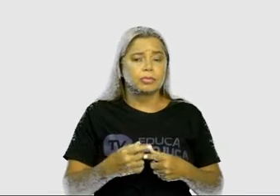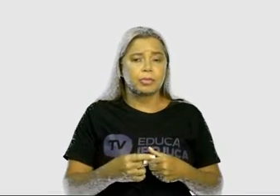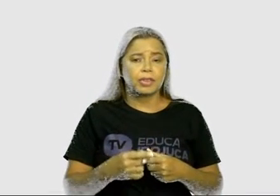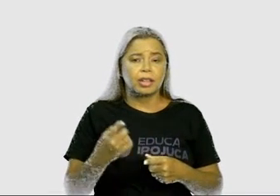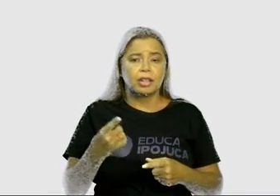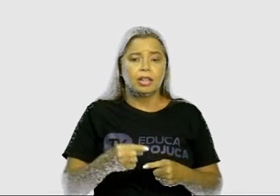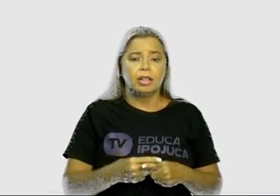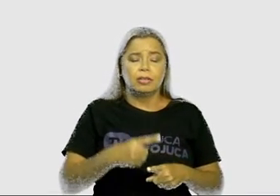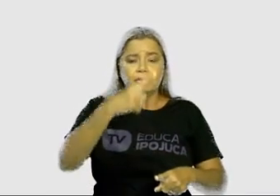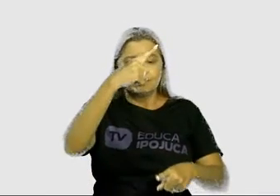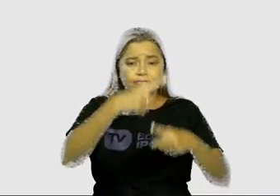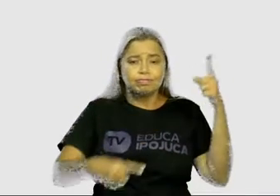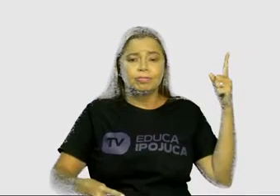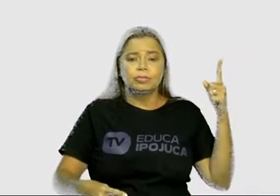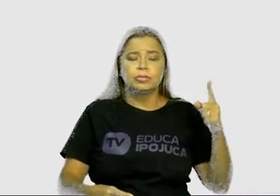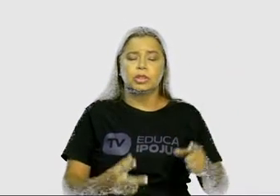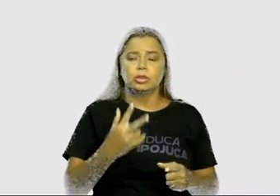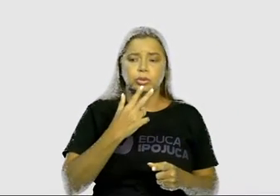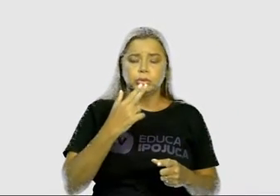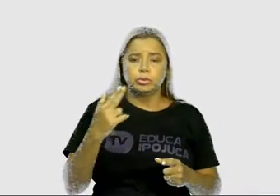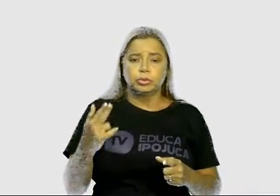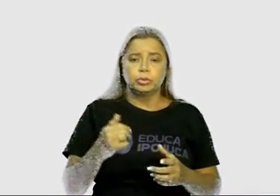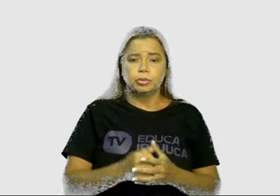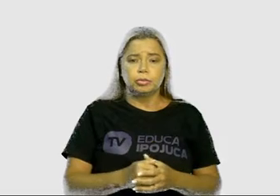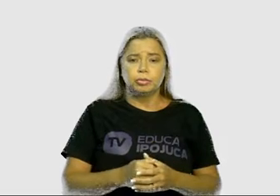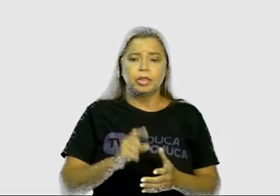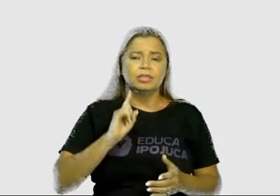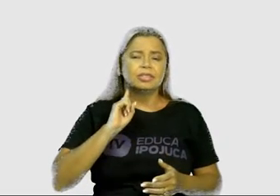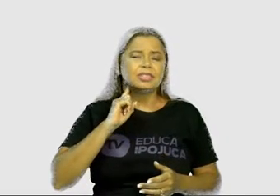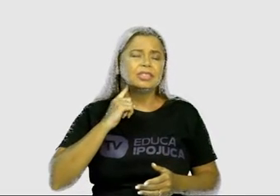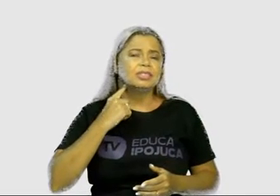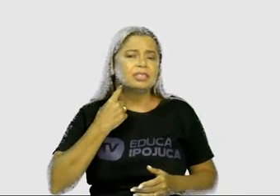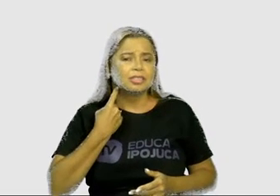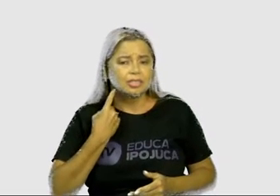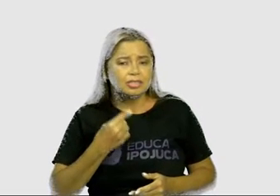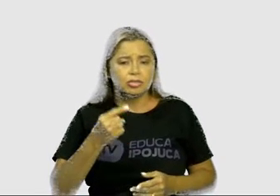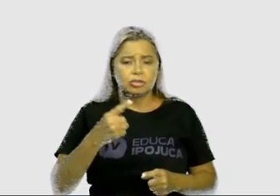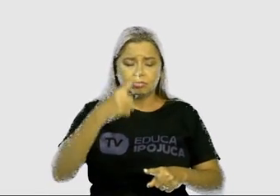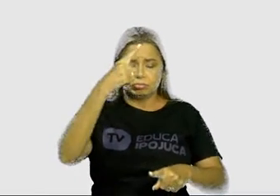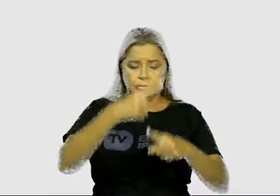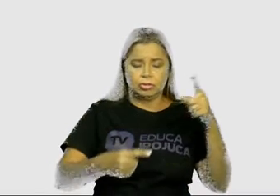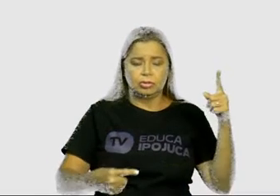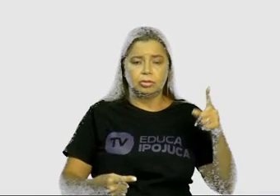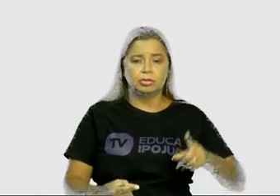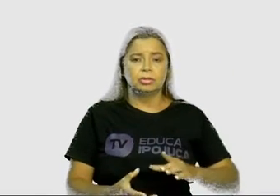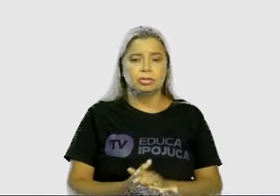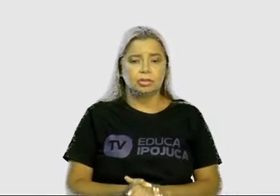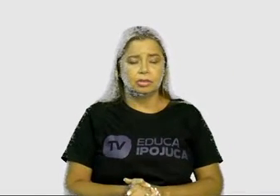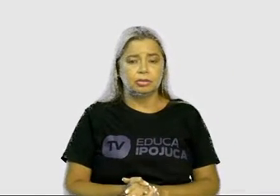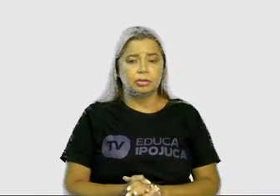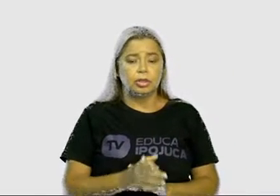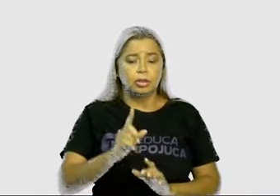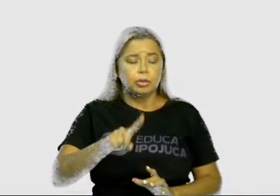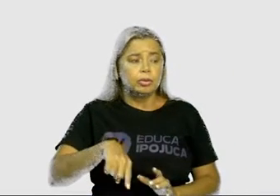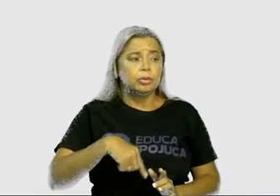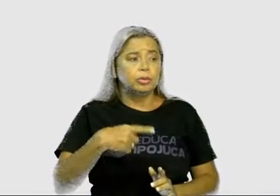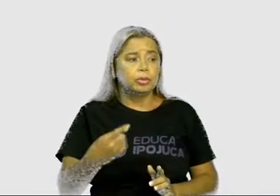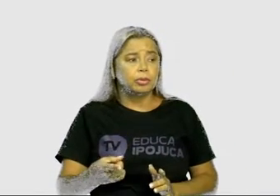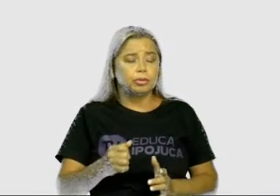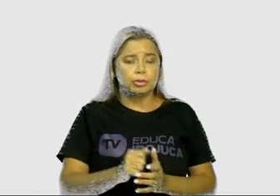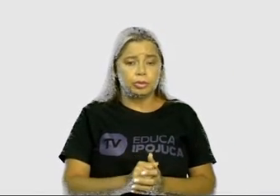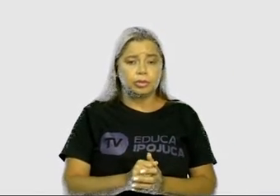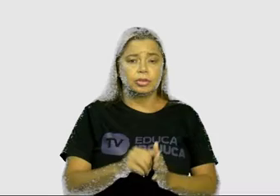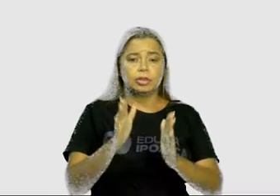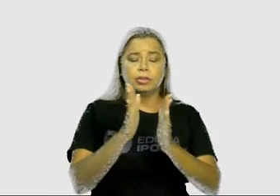proibido fumar, e aqui é proibido jogar o lixo. Já embaixo, é um aviso de informação, que a